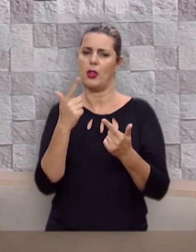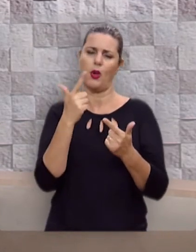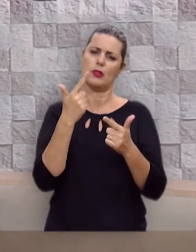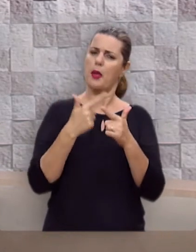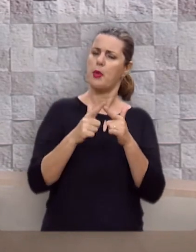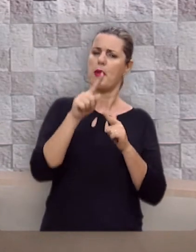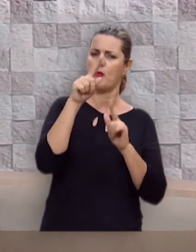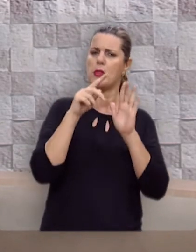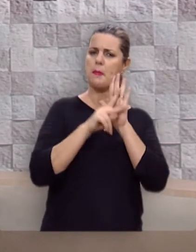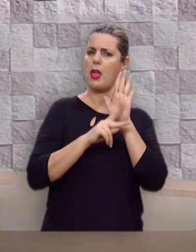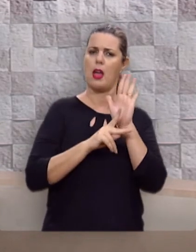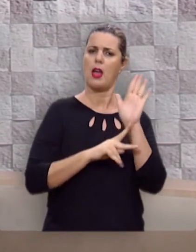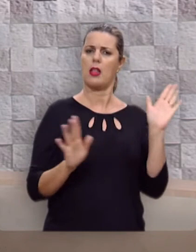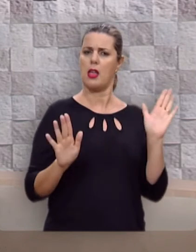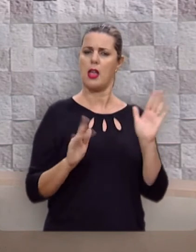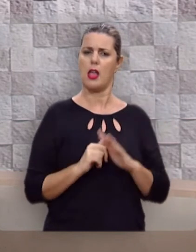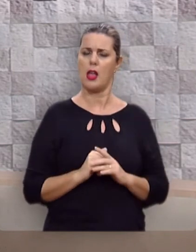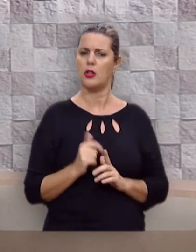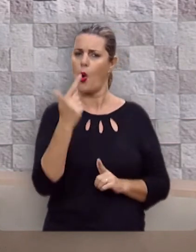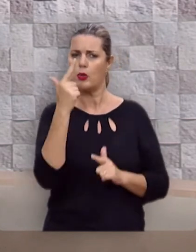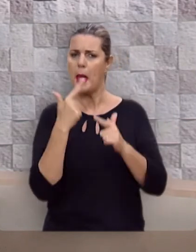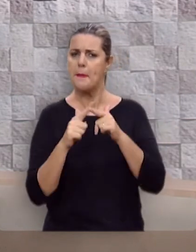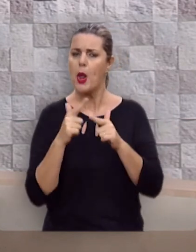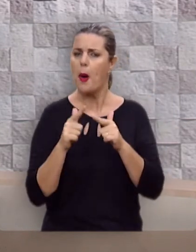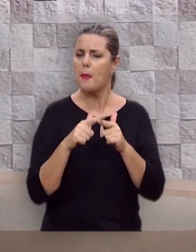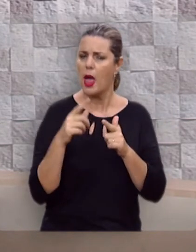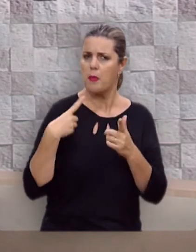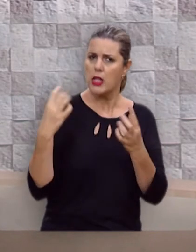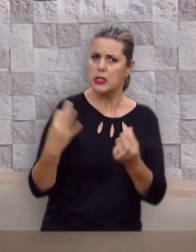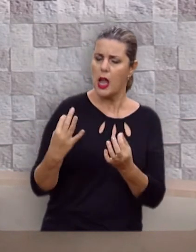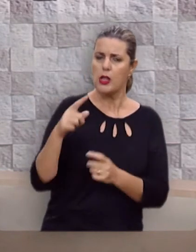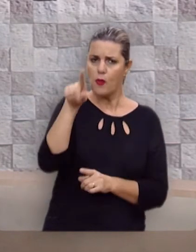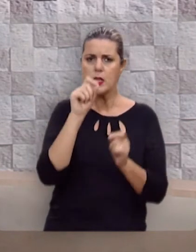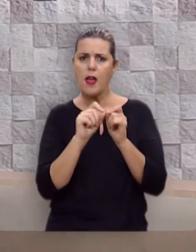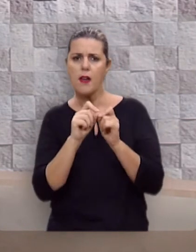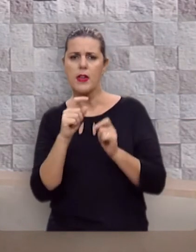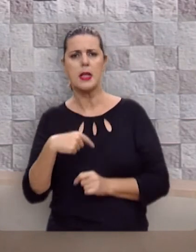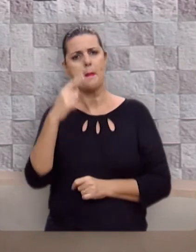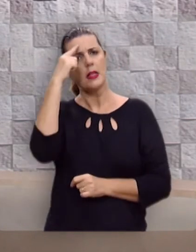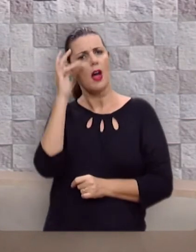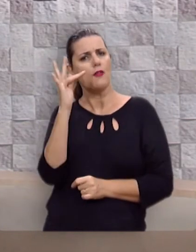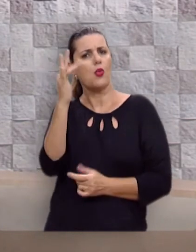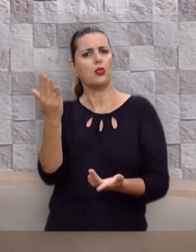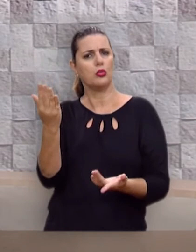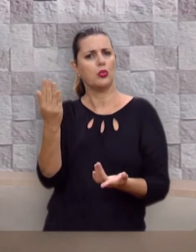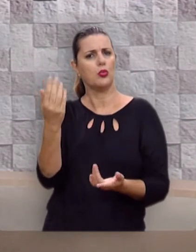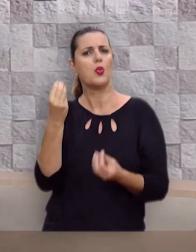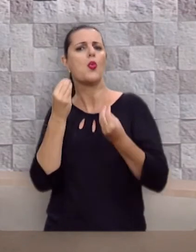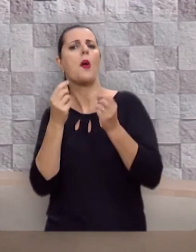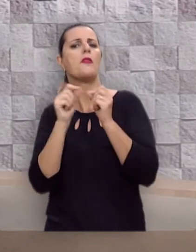problema em você planejar. Nenhum problema em você fazer previsão e até